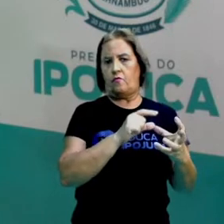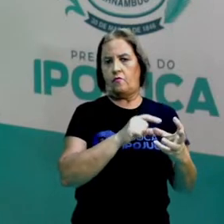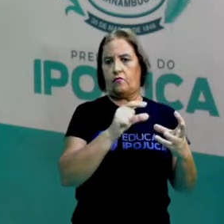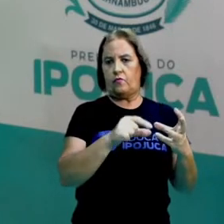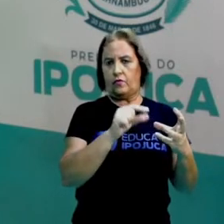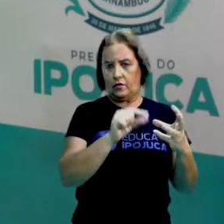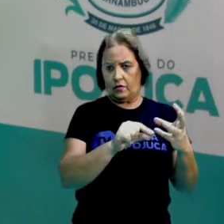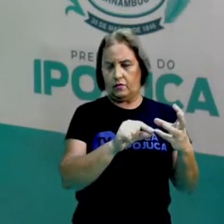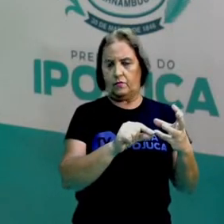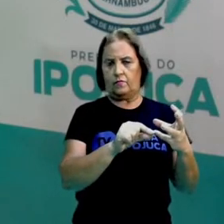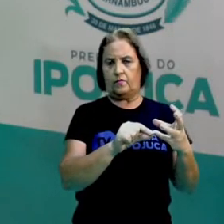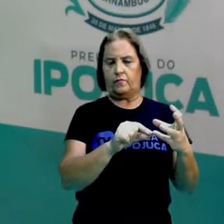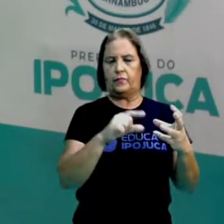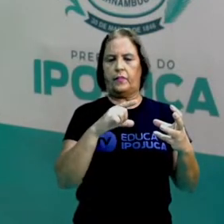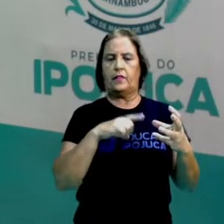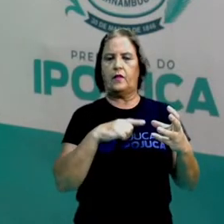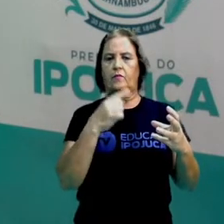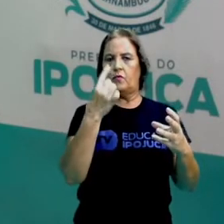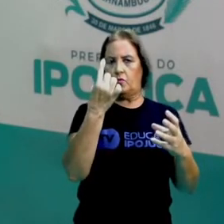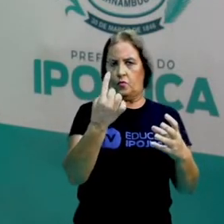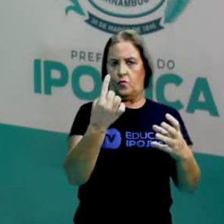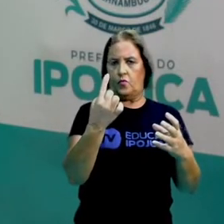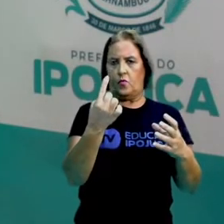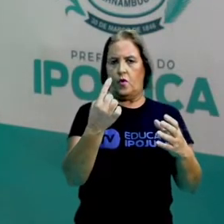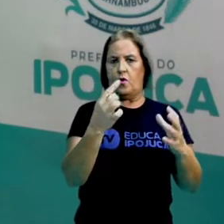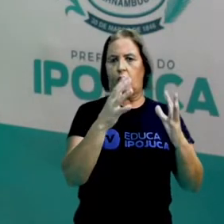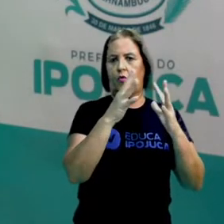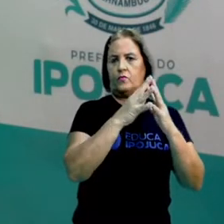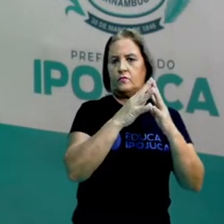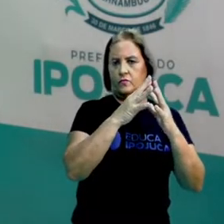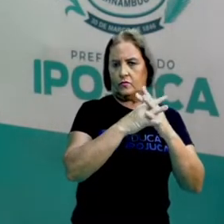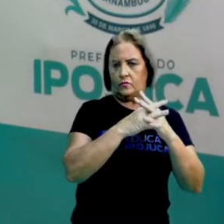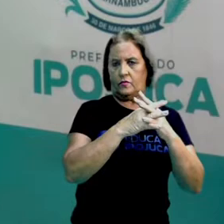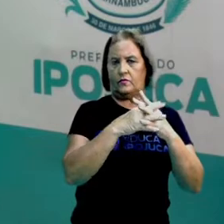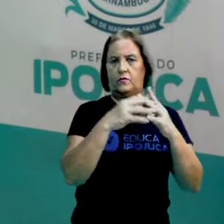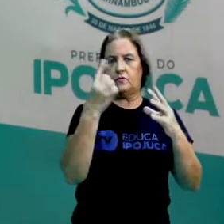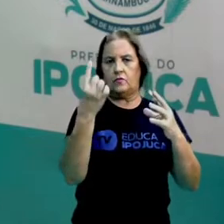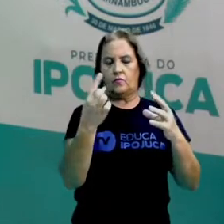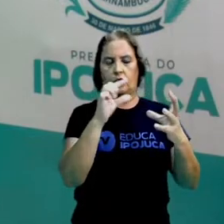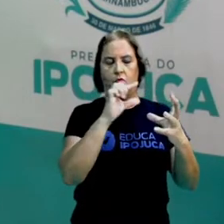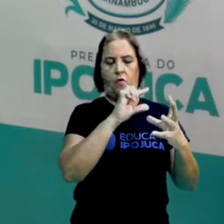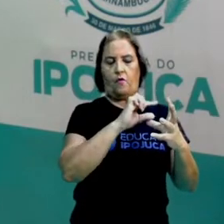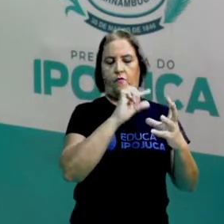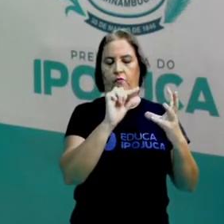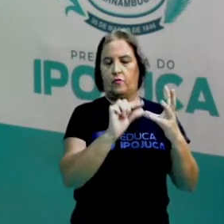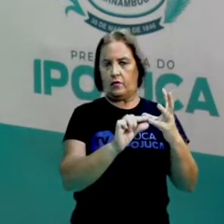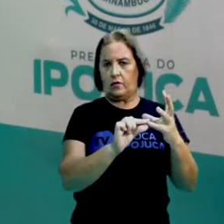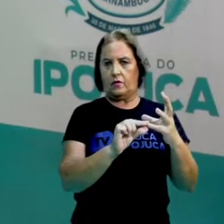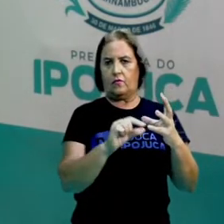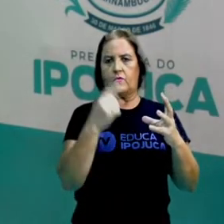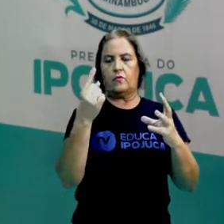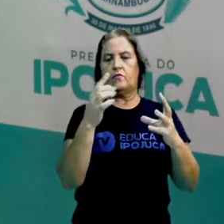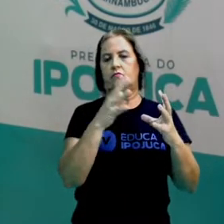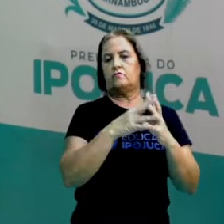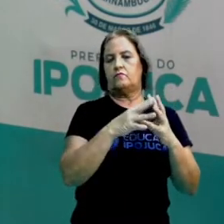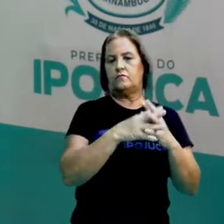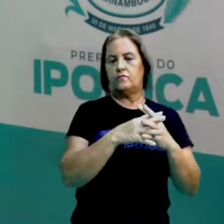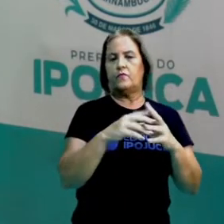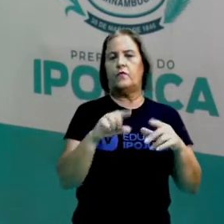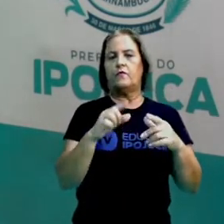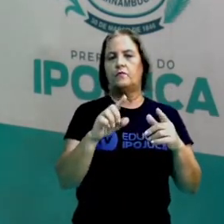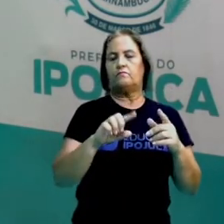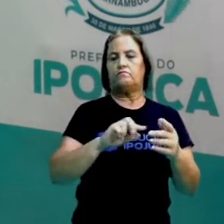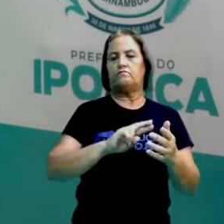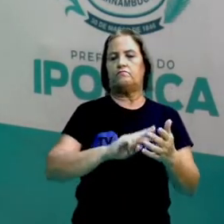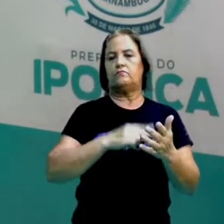uma vogal e uma consoante. O que é que nós devemos fazer? Nós vamos dobrar a última letra e acrescentar o est.